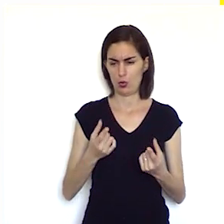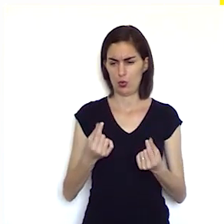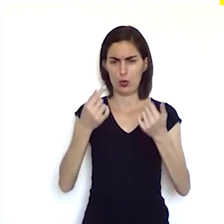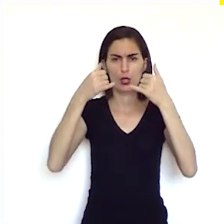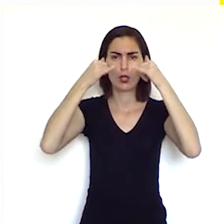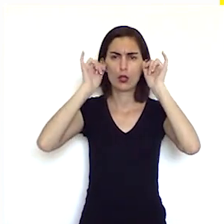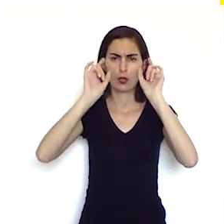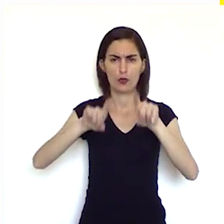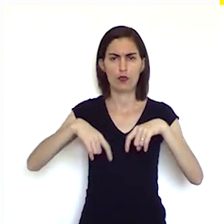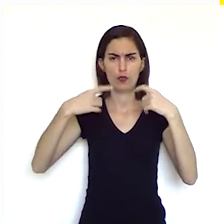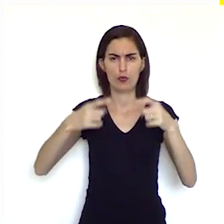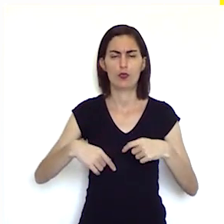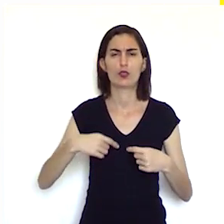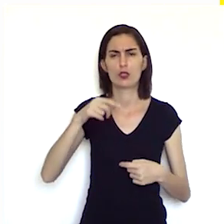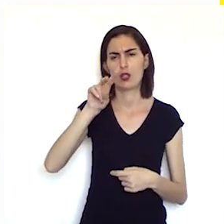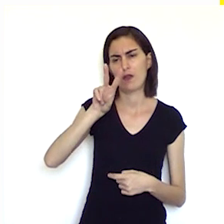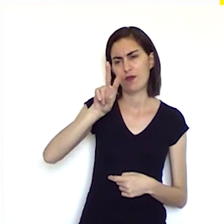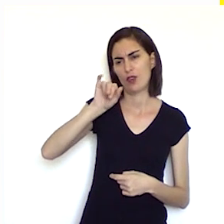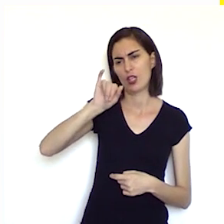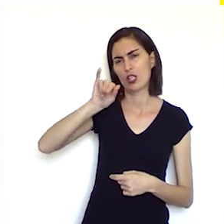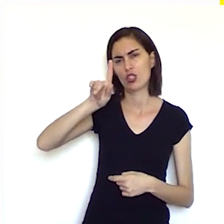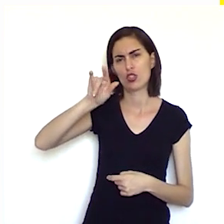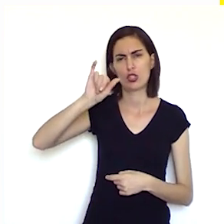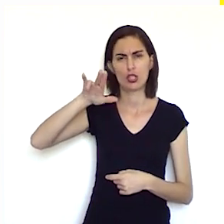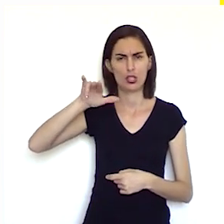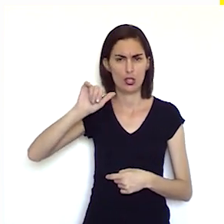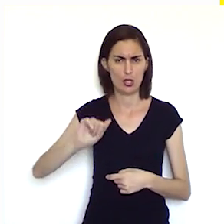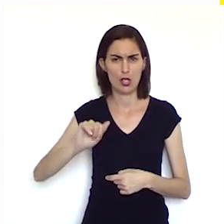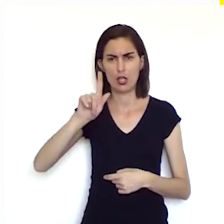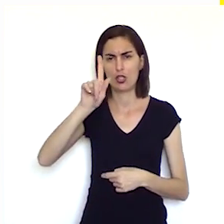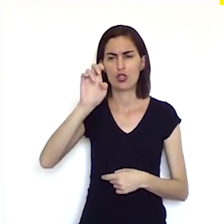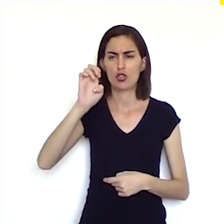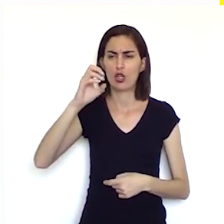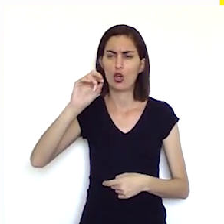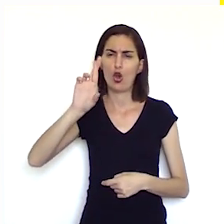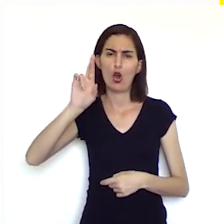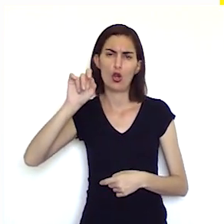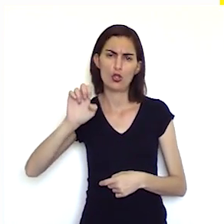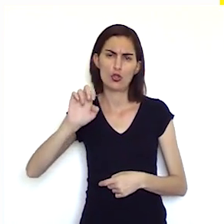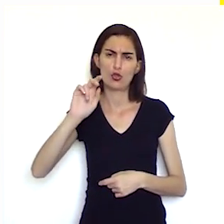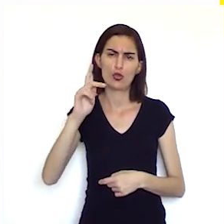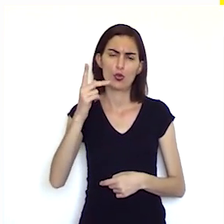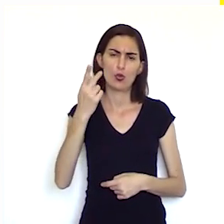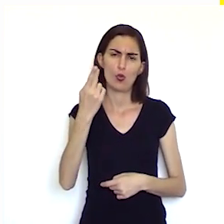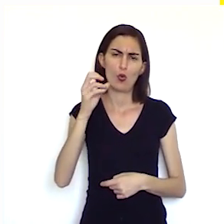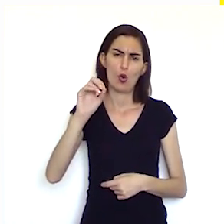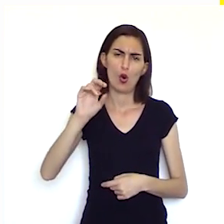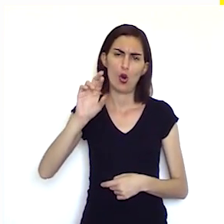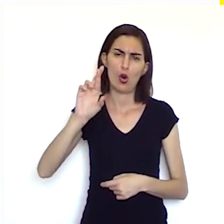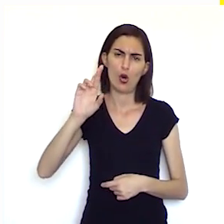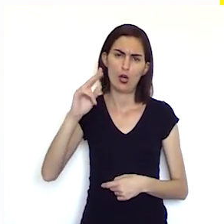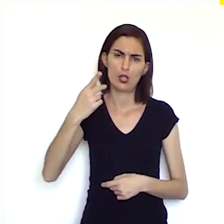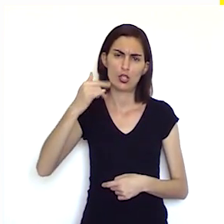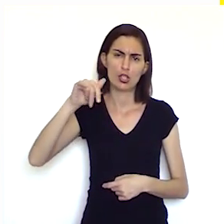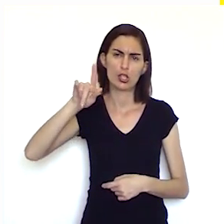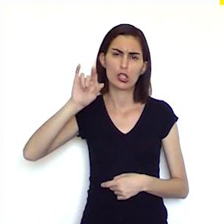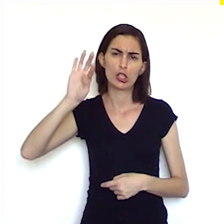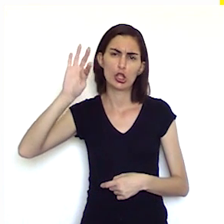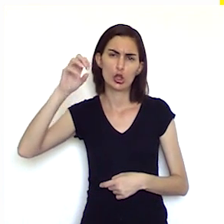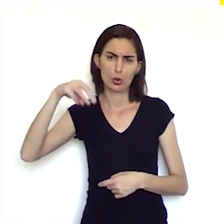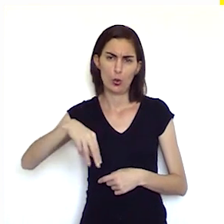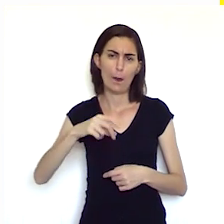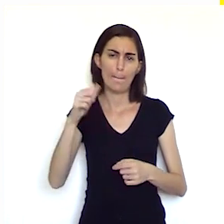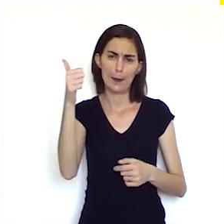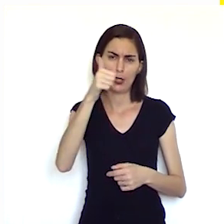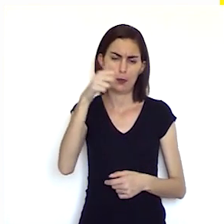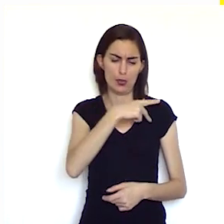do estado da Virgínia o George Washington George Washington futuramente vai ser o primeiro presidente dos Estados